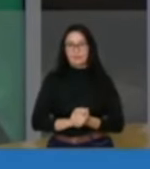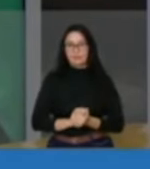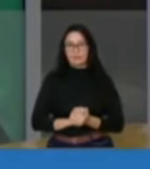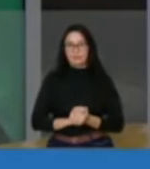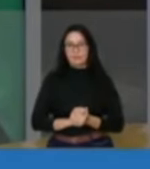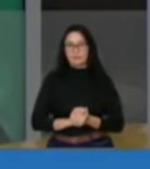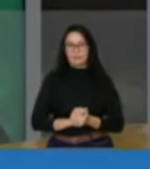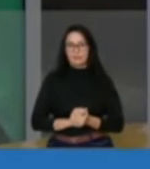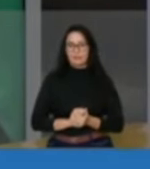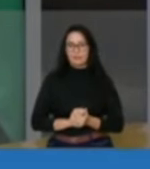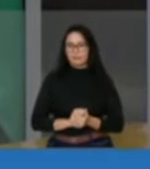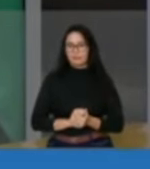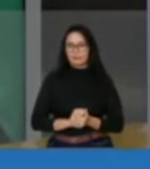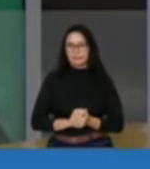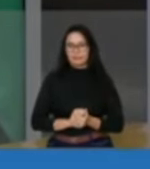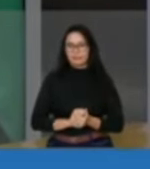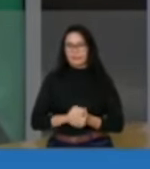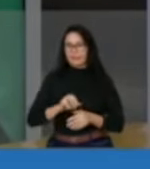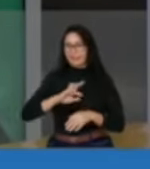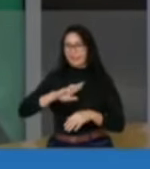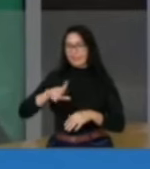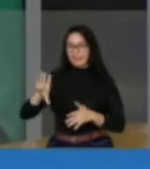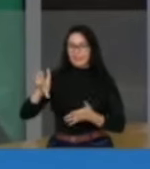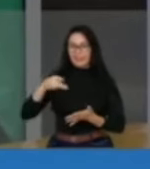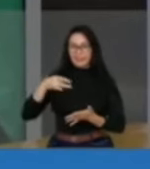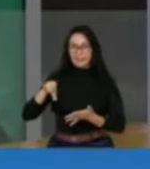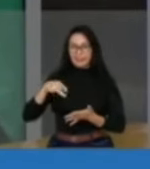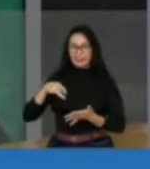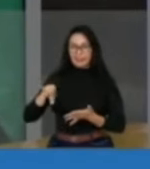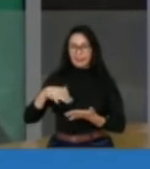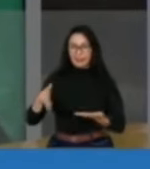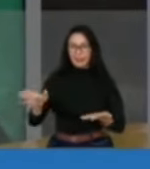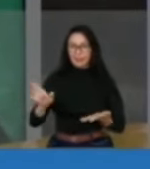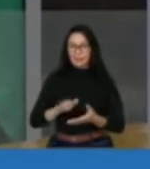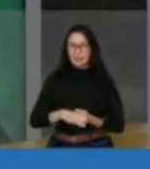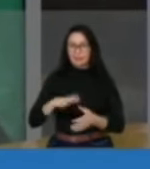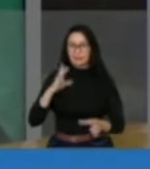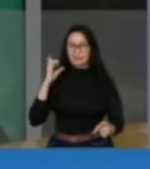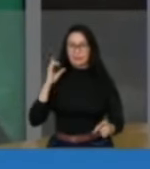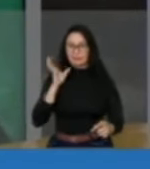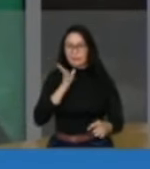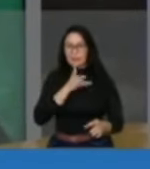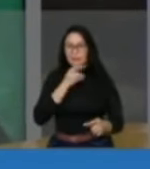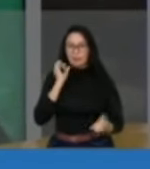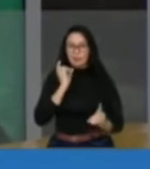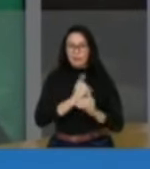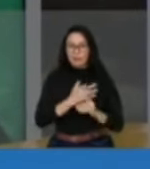e é tanta folha aqui até achar aquela que traz realmente...